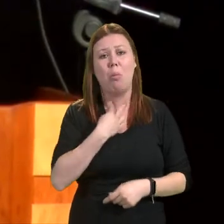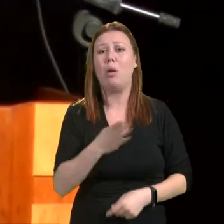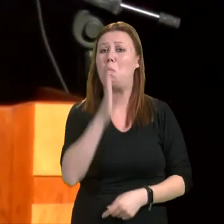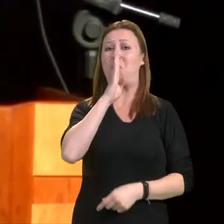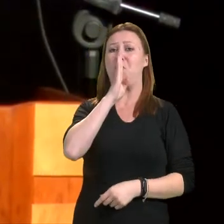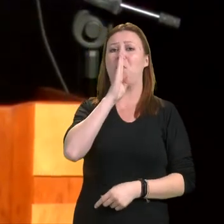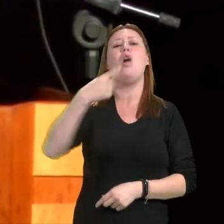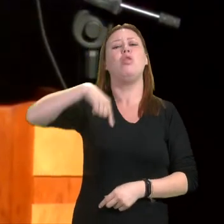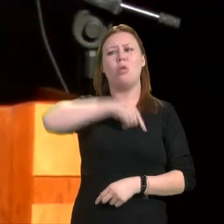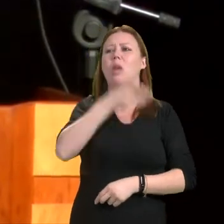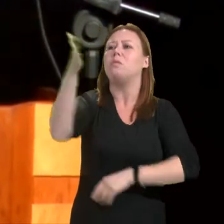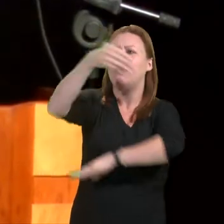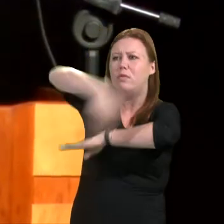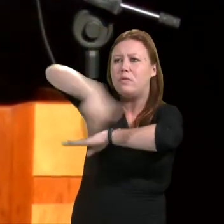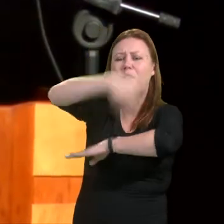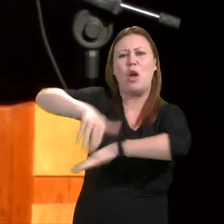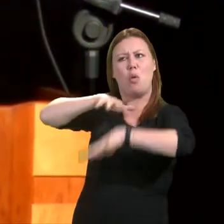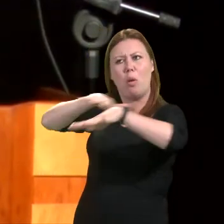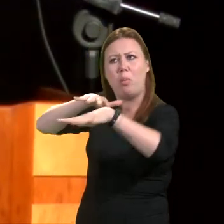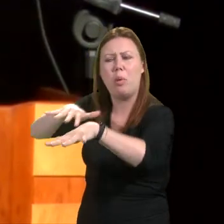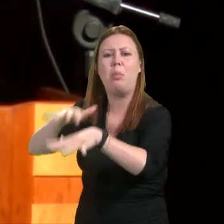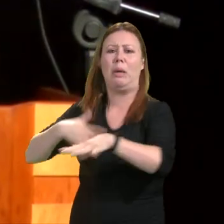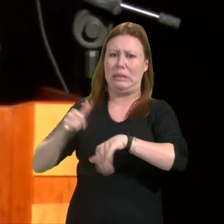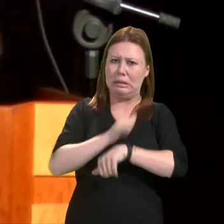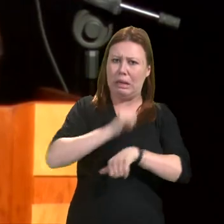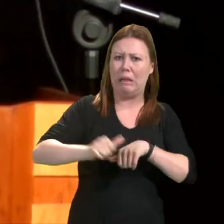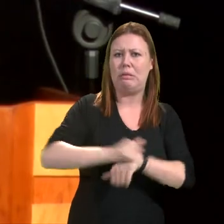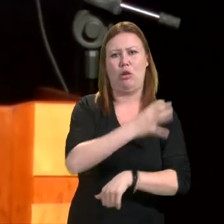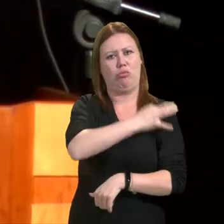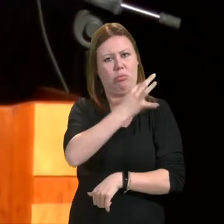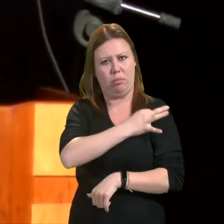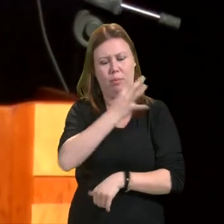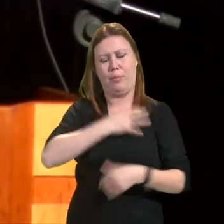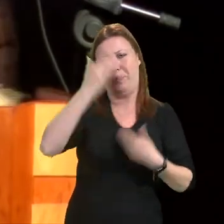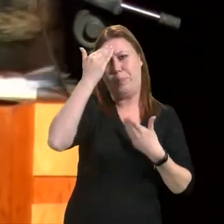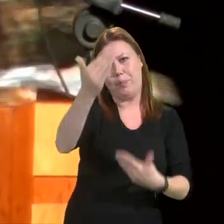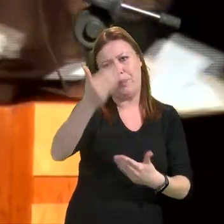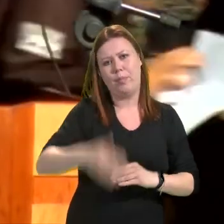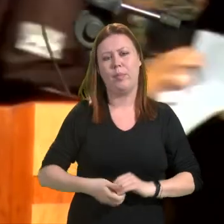rua com muita estratégia e com muita técnica. Obrigada. Obrigada.